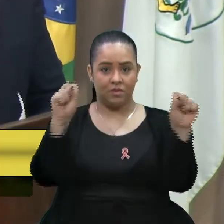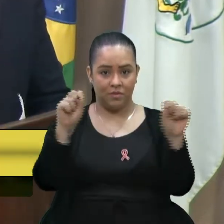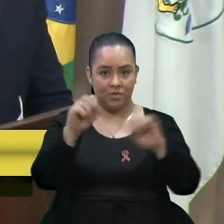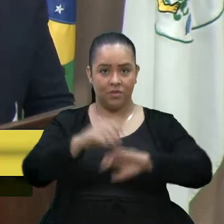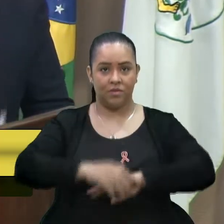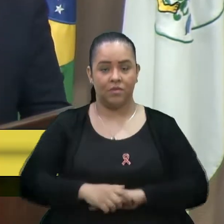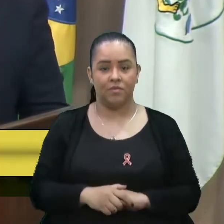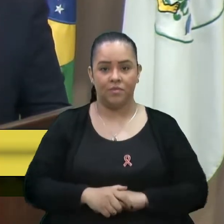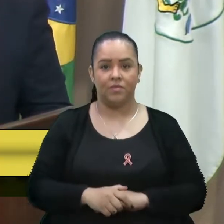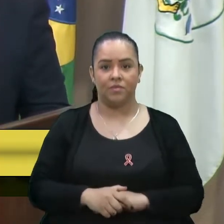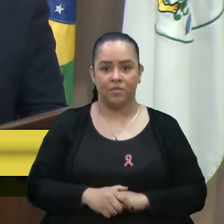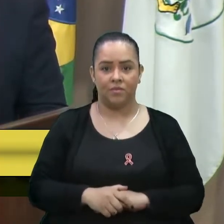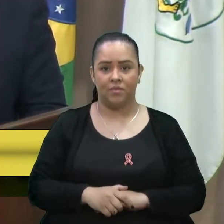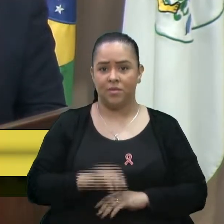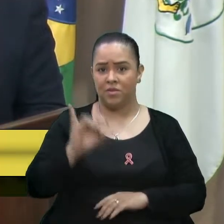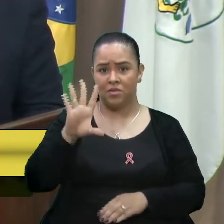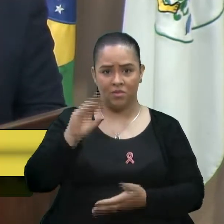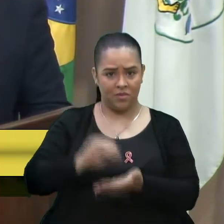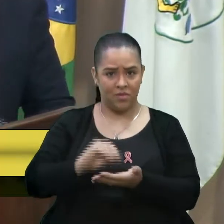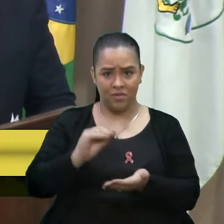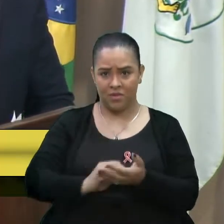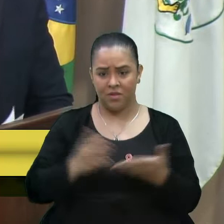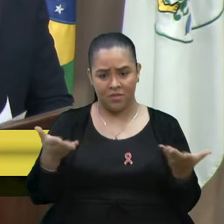Só o que me faltava agora.